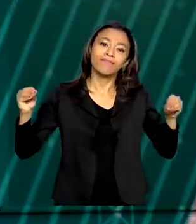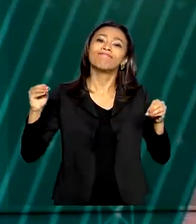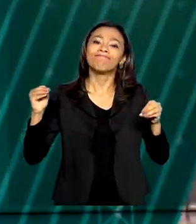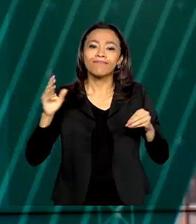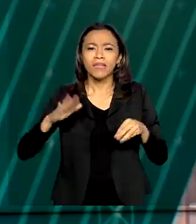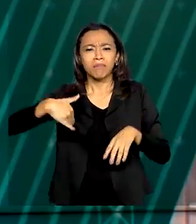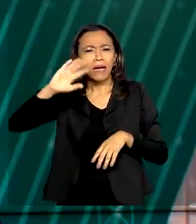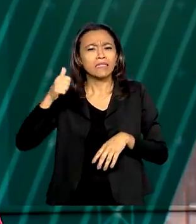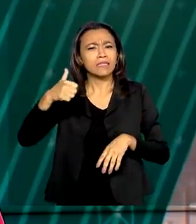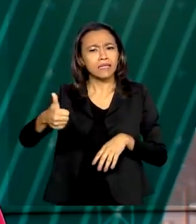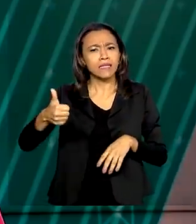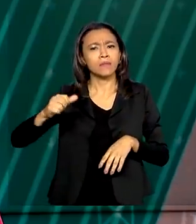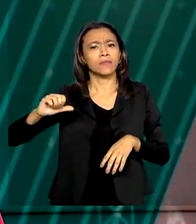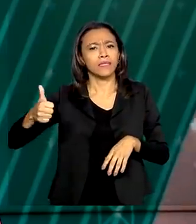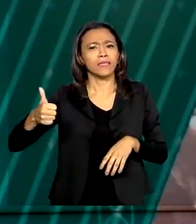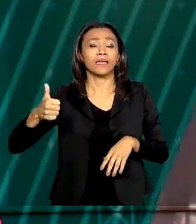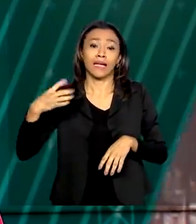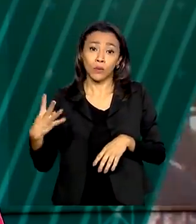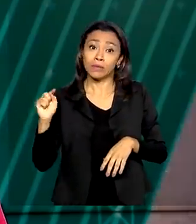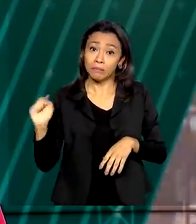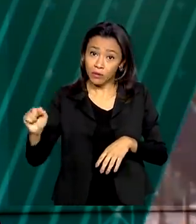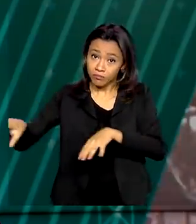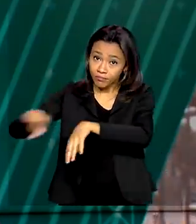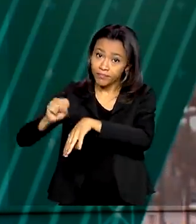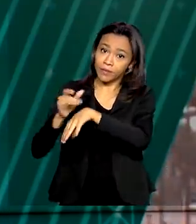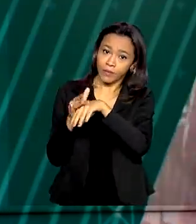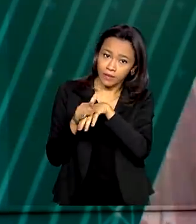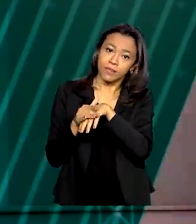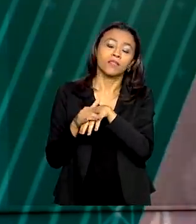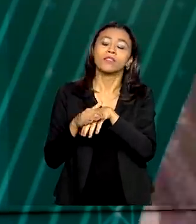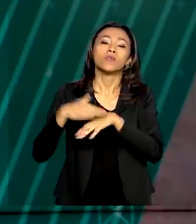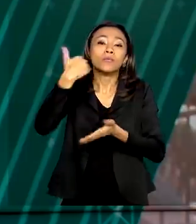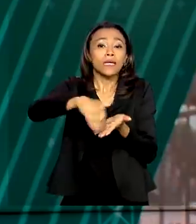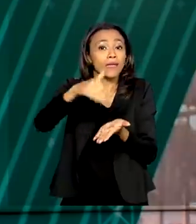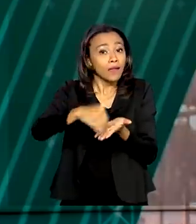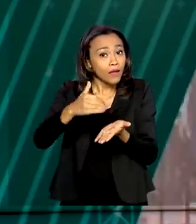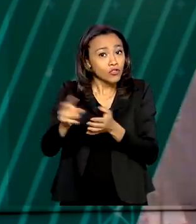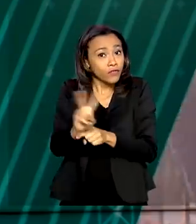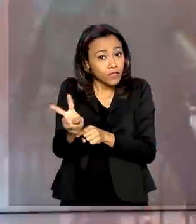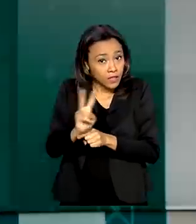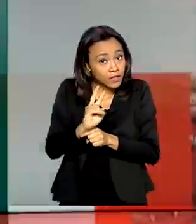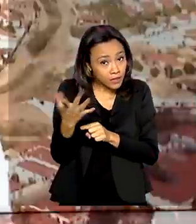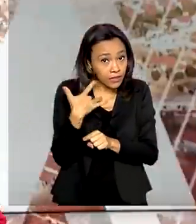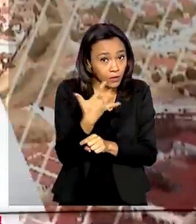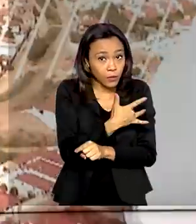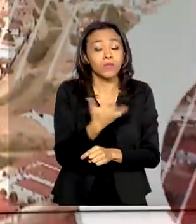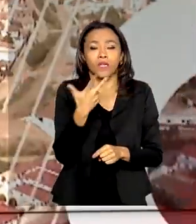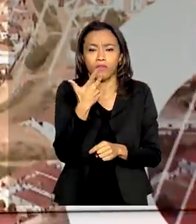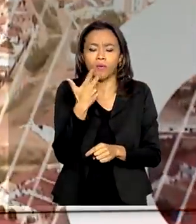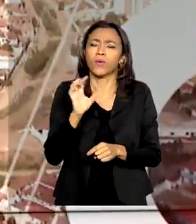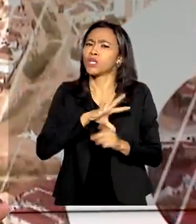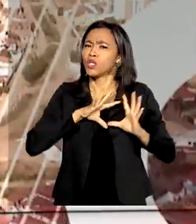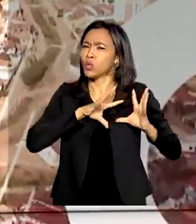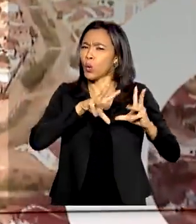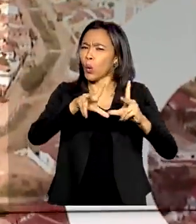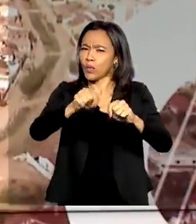entre mais de 114 mil infectados. De acordo com o secretário de Vigilância em Saúde, considerando todas as pessoas que